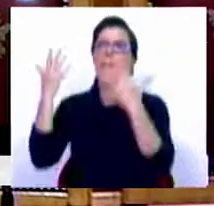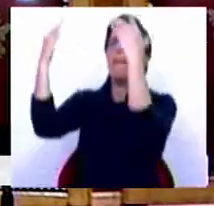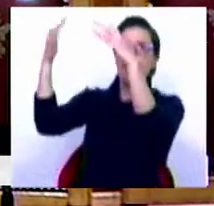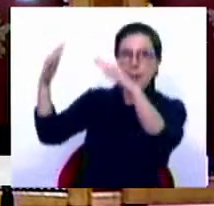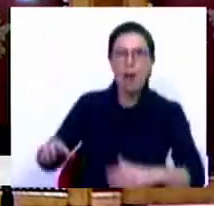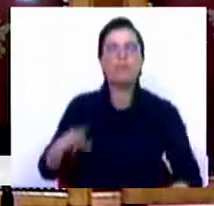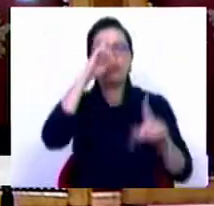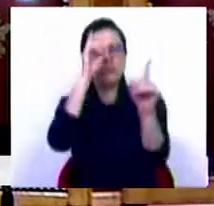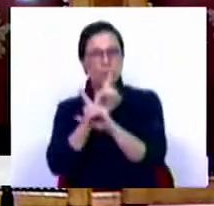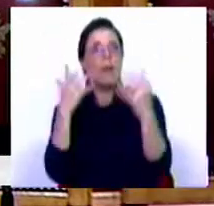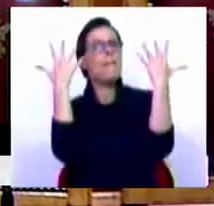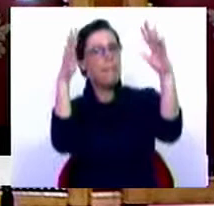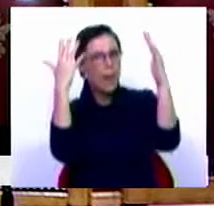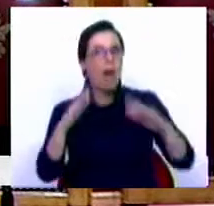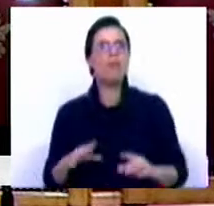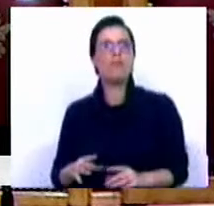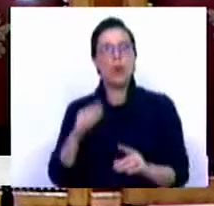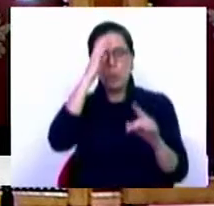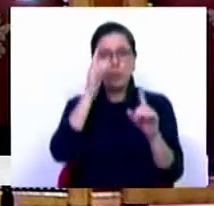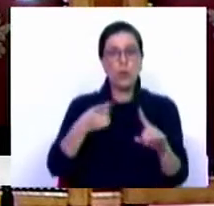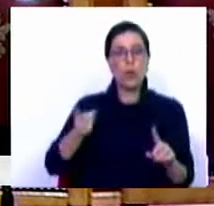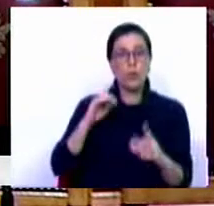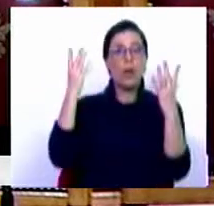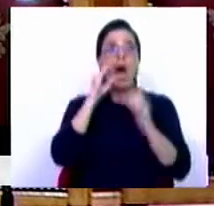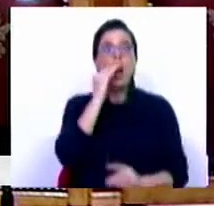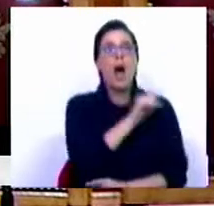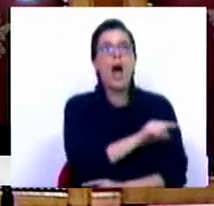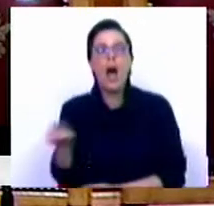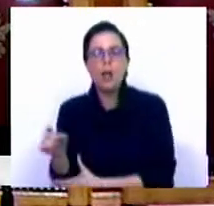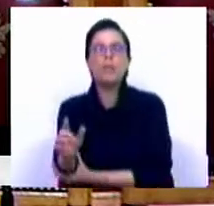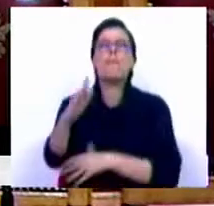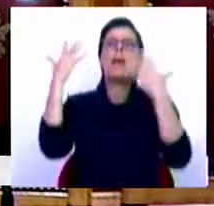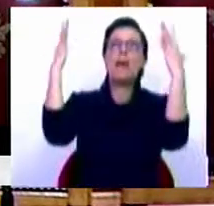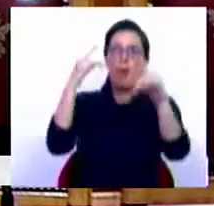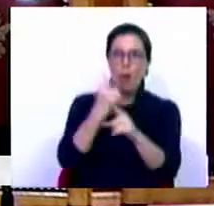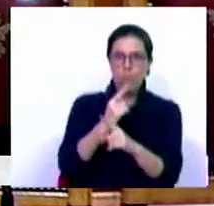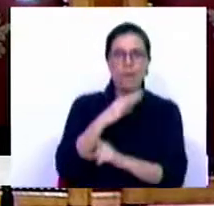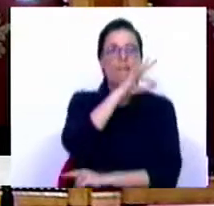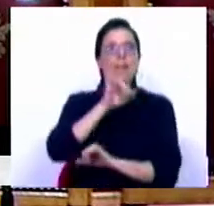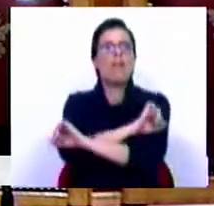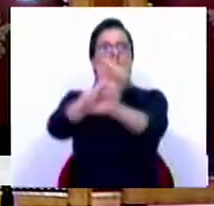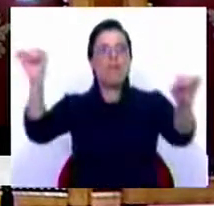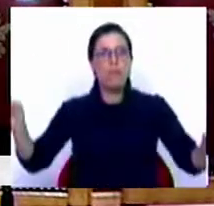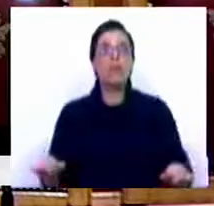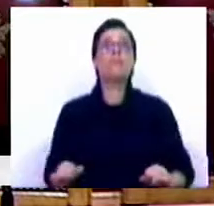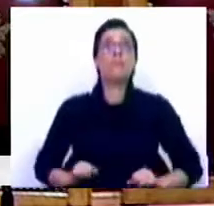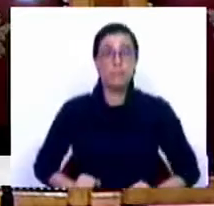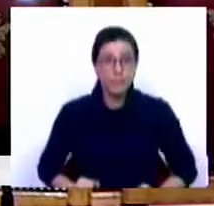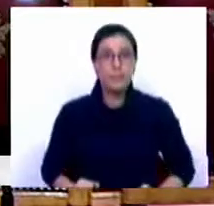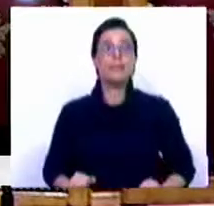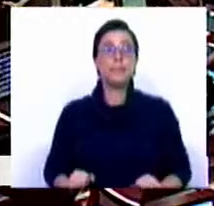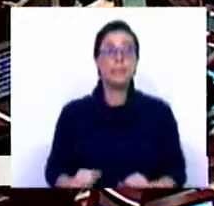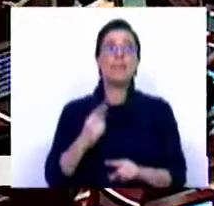bravo aos docentes, bravo aos não-docentes e bravo aos alunos e bravo também às suas famílias. Porque mesmo